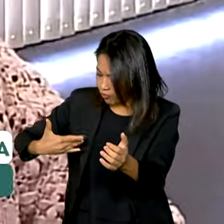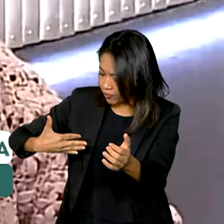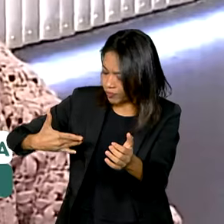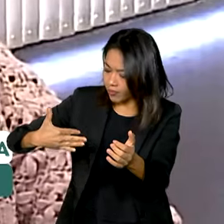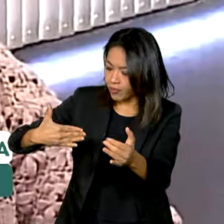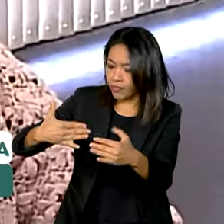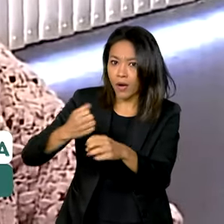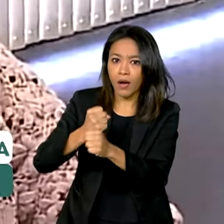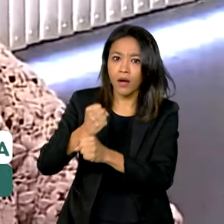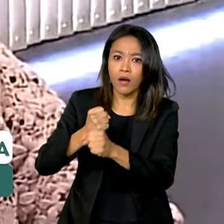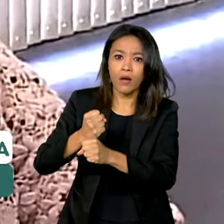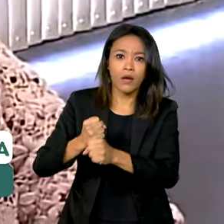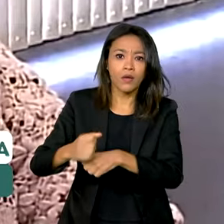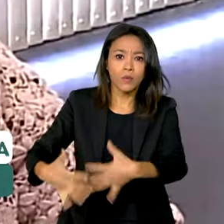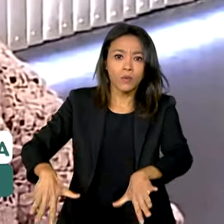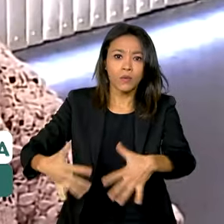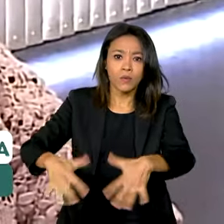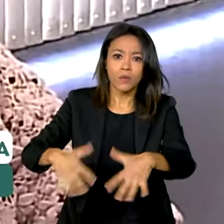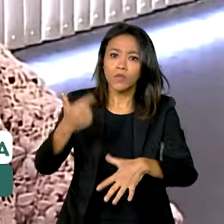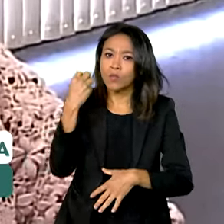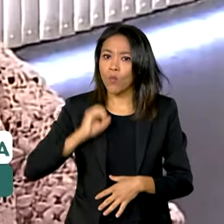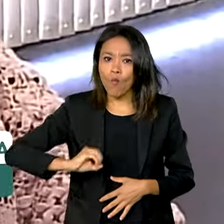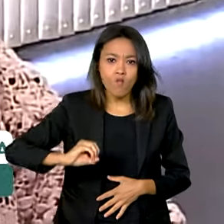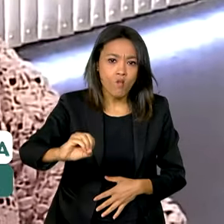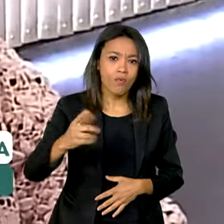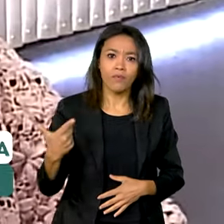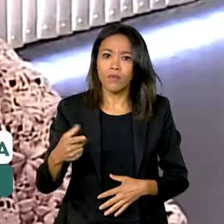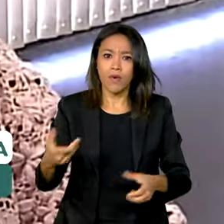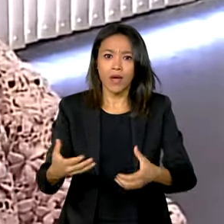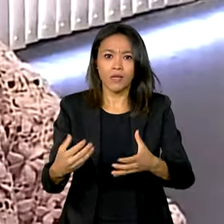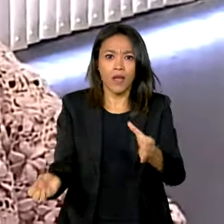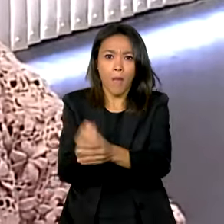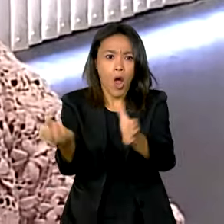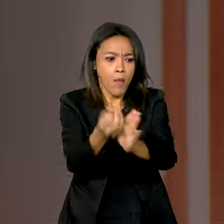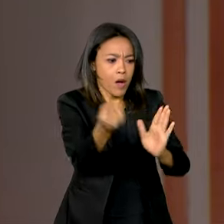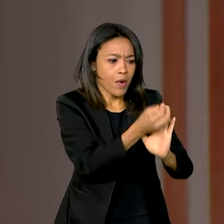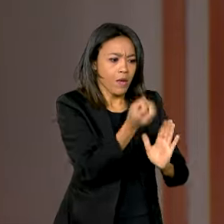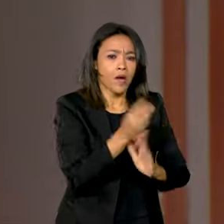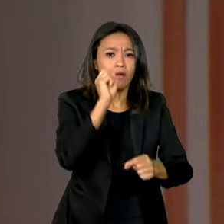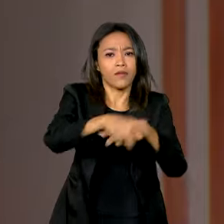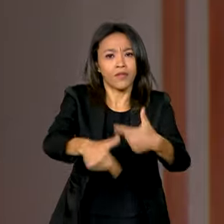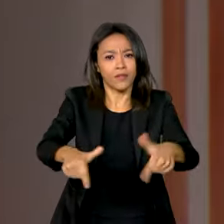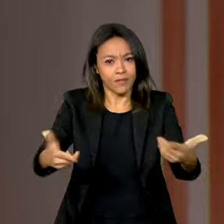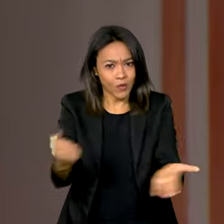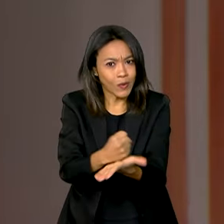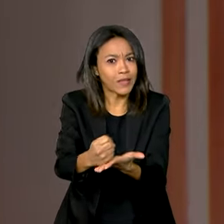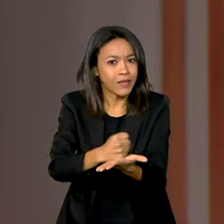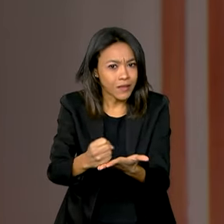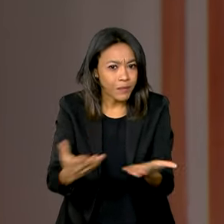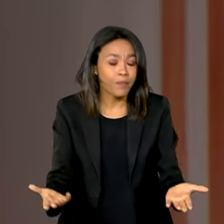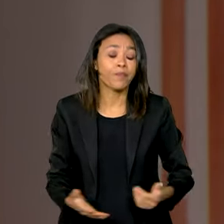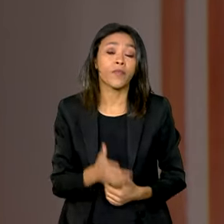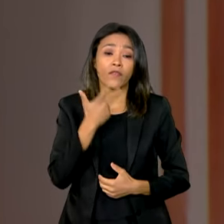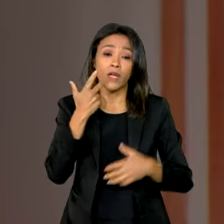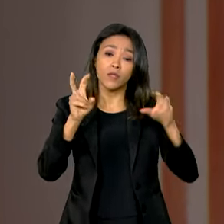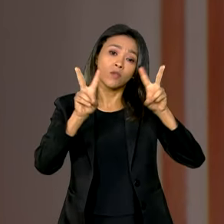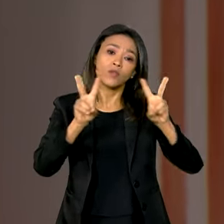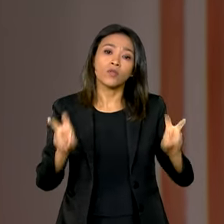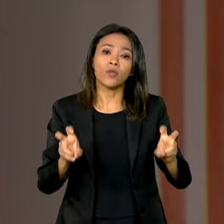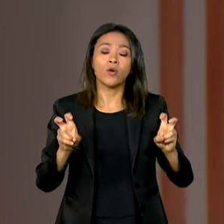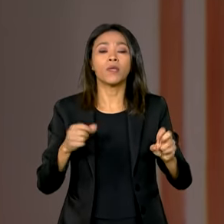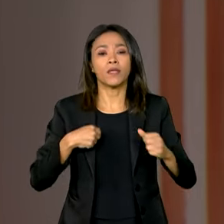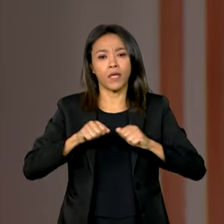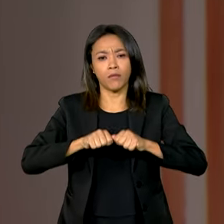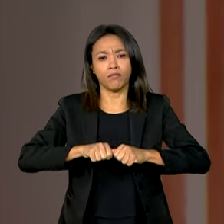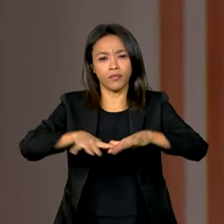uma geração tão intensa de postos de trabalho no setor industrial. E falando em emprego, tem circulado pelas